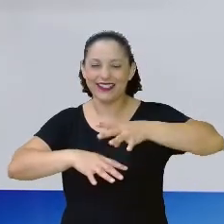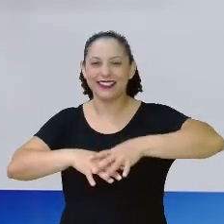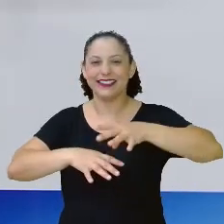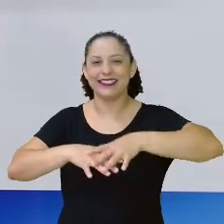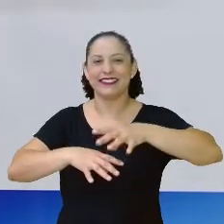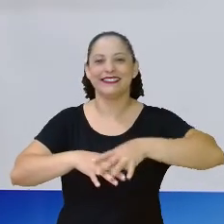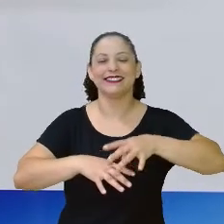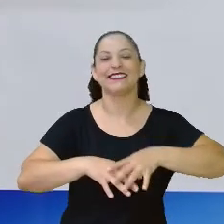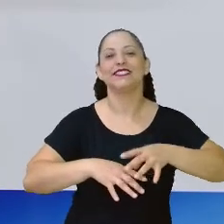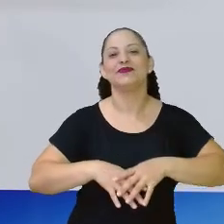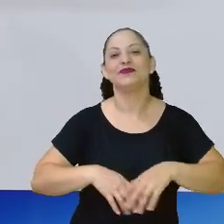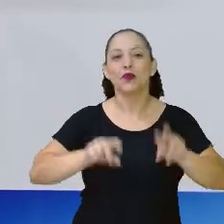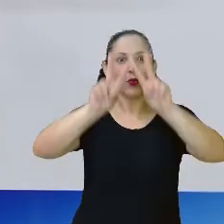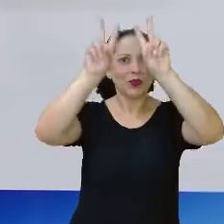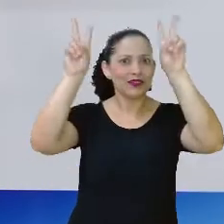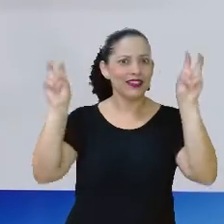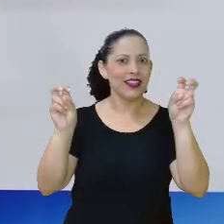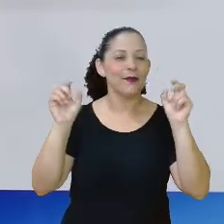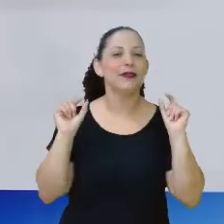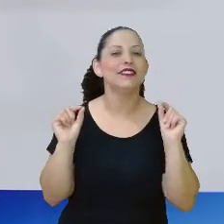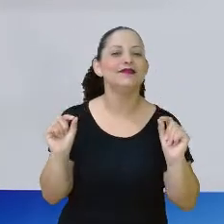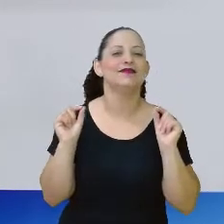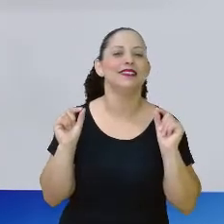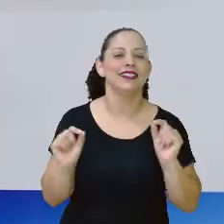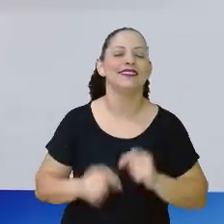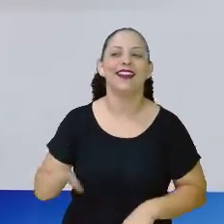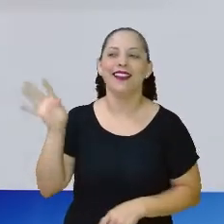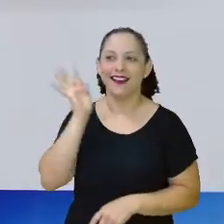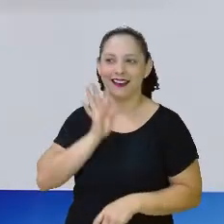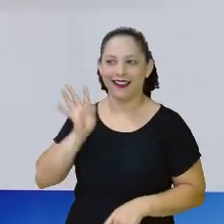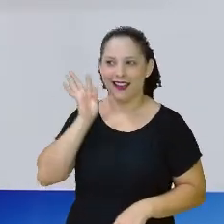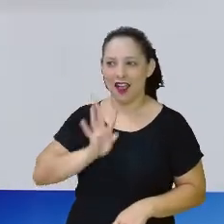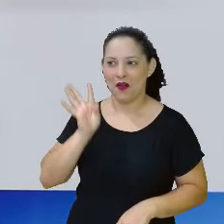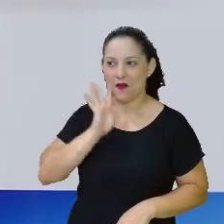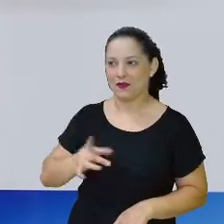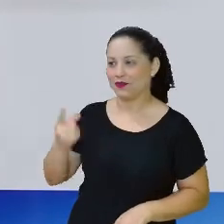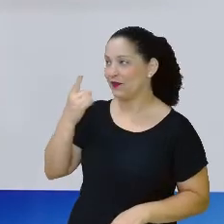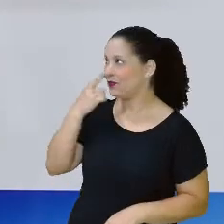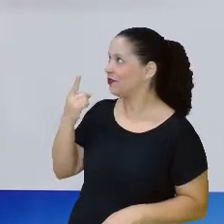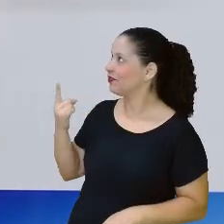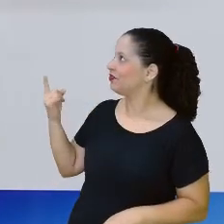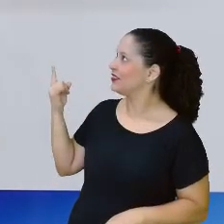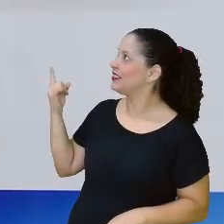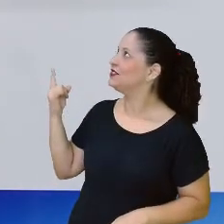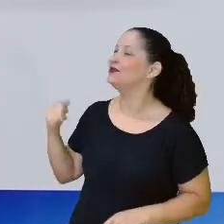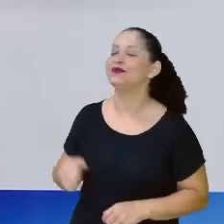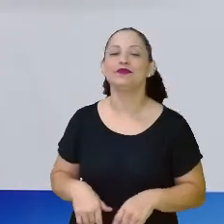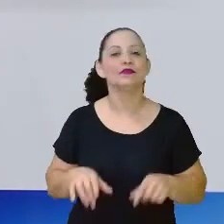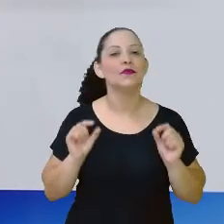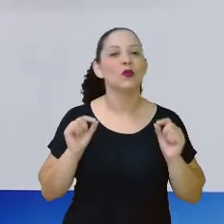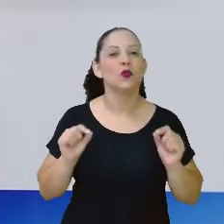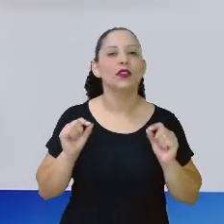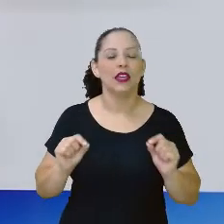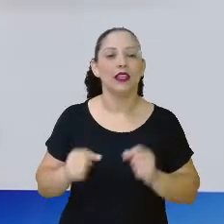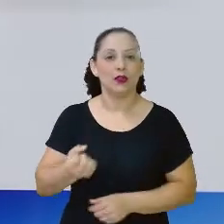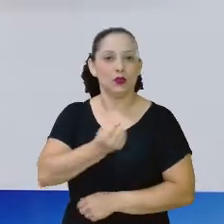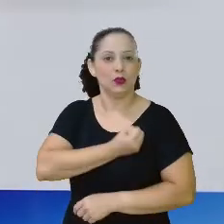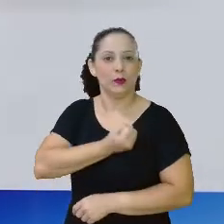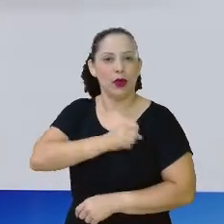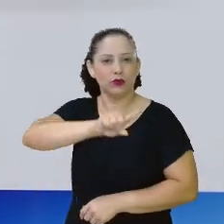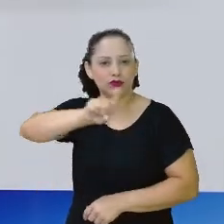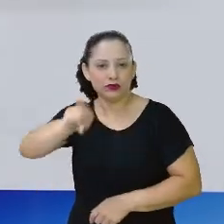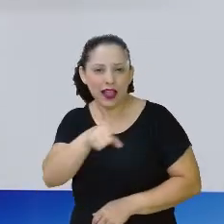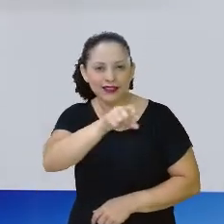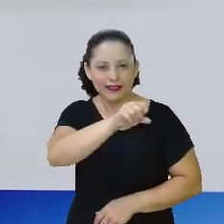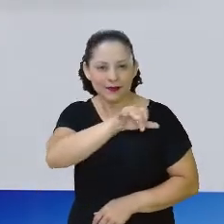gente, porque o tema é muito legal, olha só, é a representação decimal